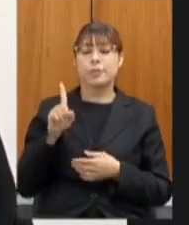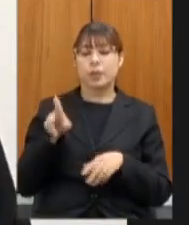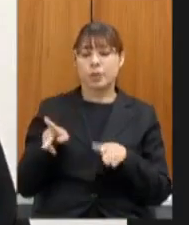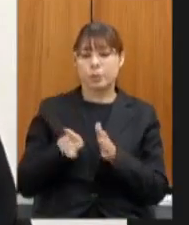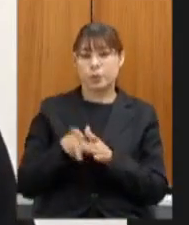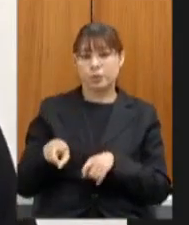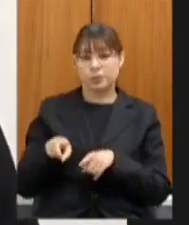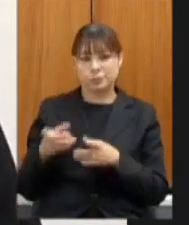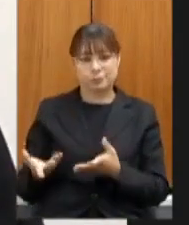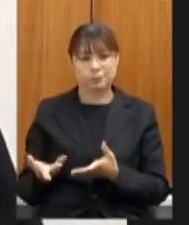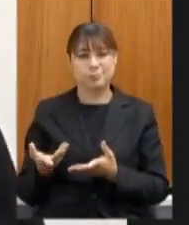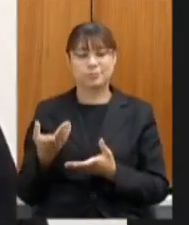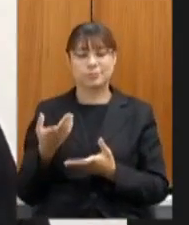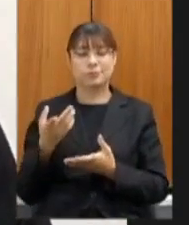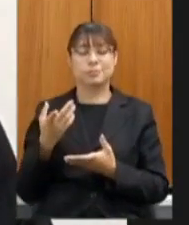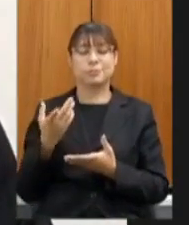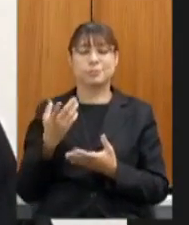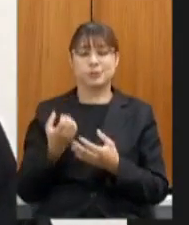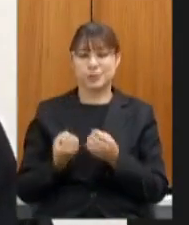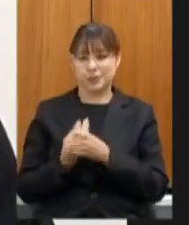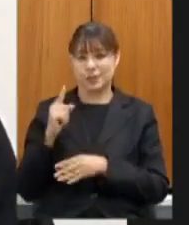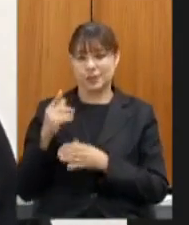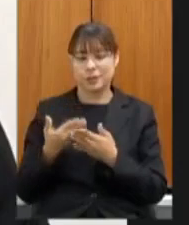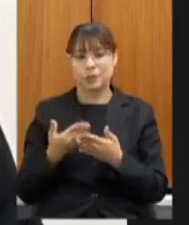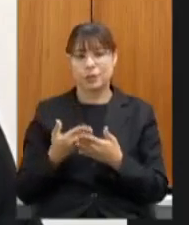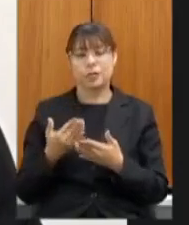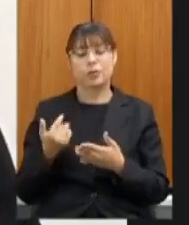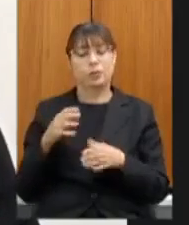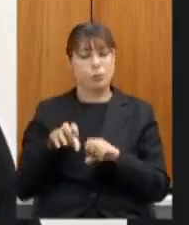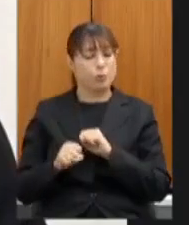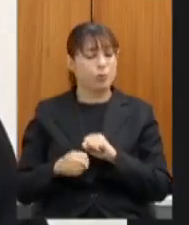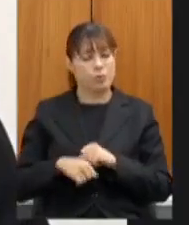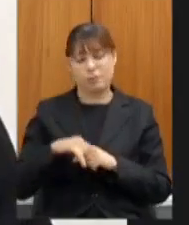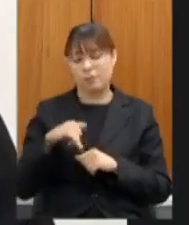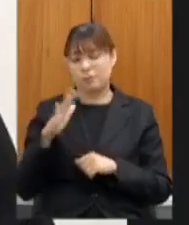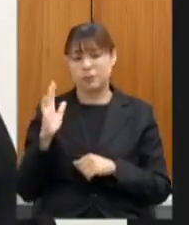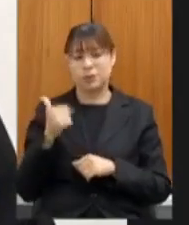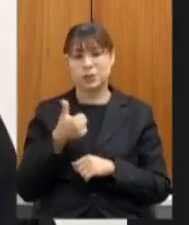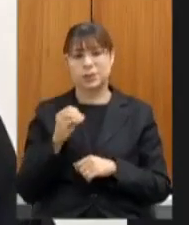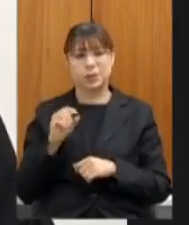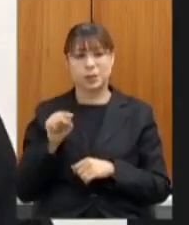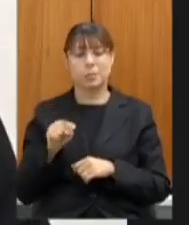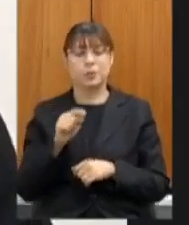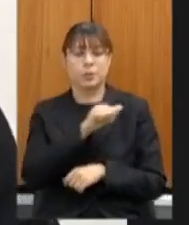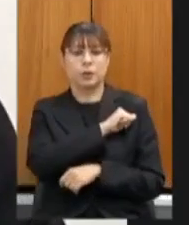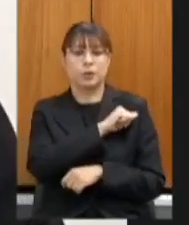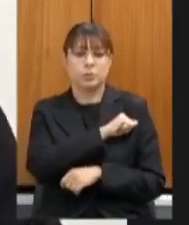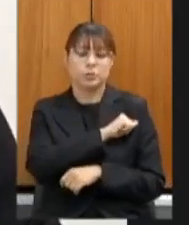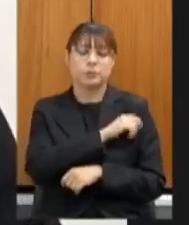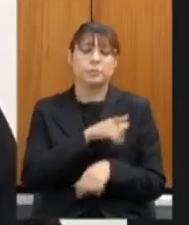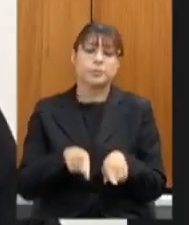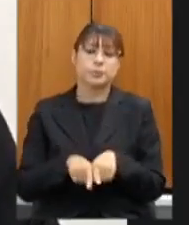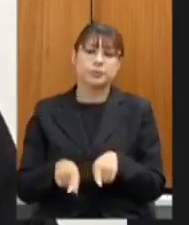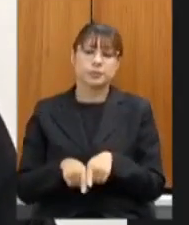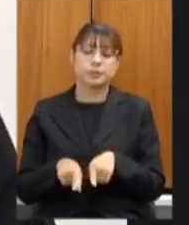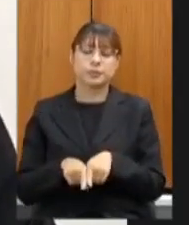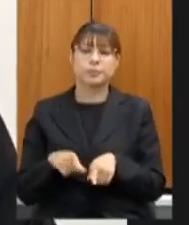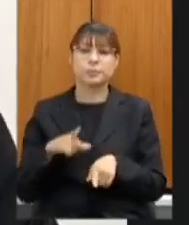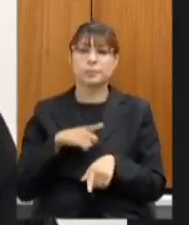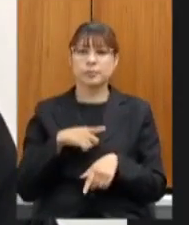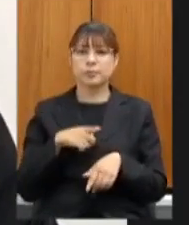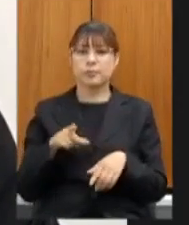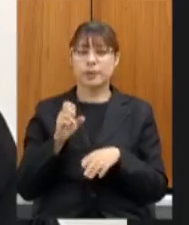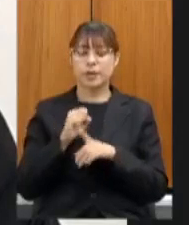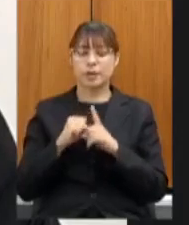formou mais de 100 mil estudantes hoje atuando nas diversas esferas da sociedade